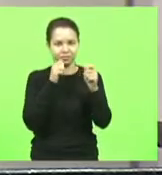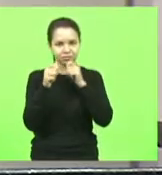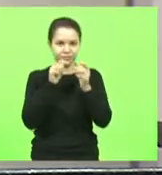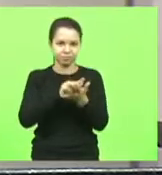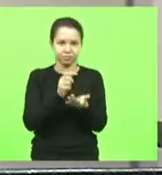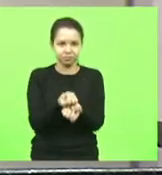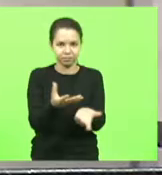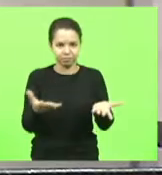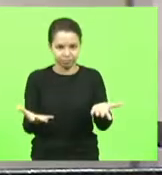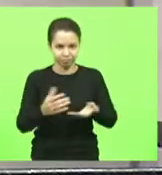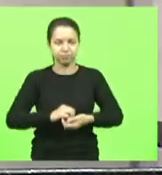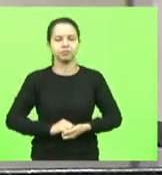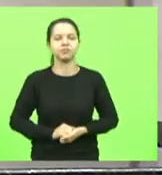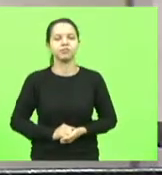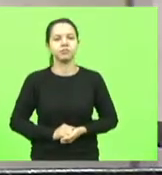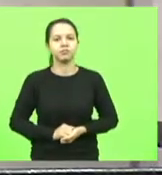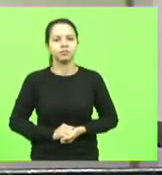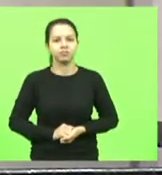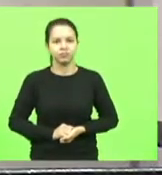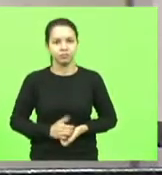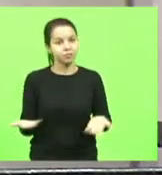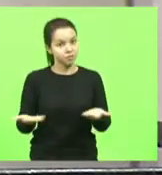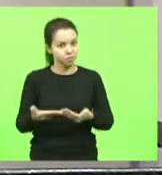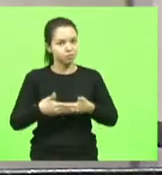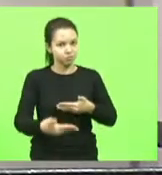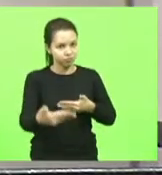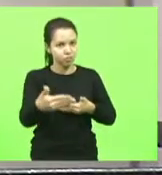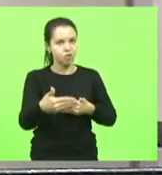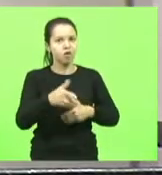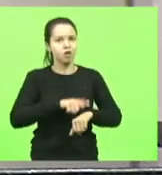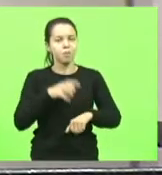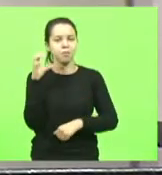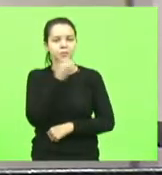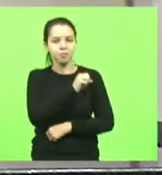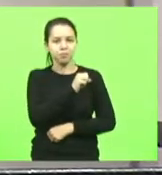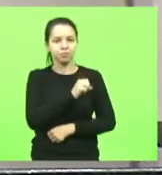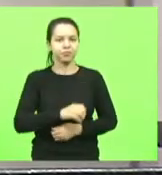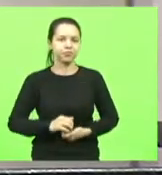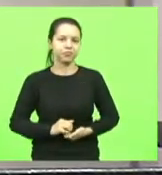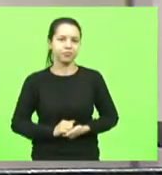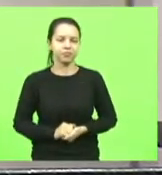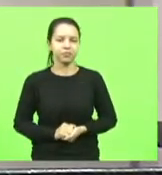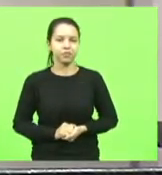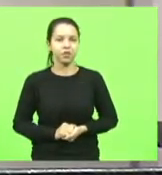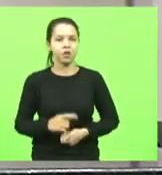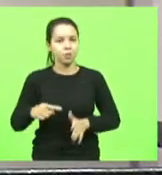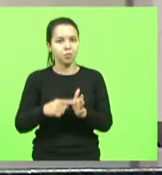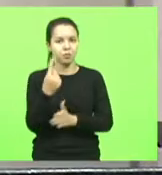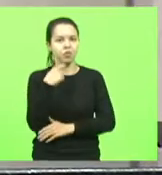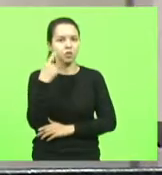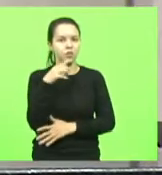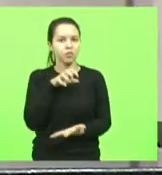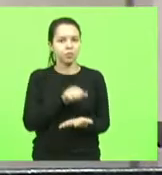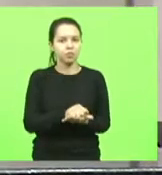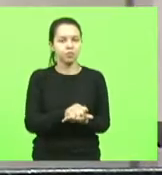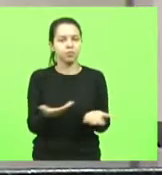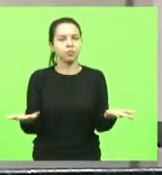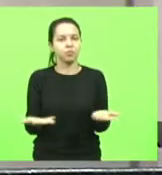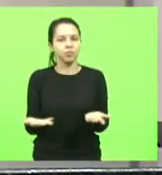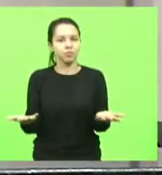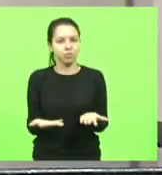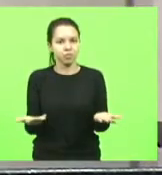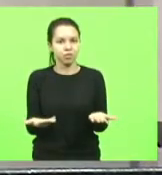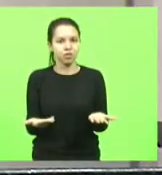distribuição de expedientes. Traremos agora em breves comunicações. E o primeiro deputado escrito no dia de hoje